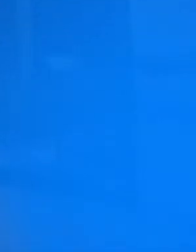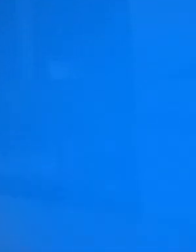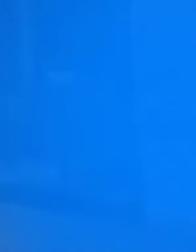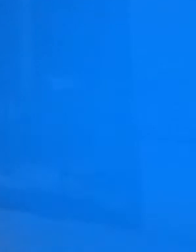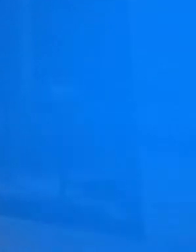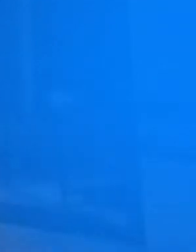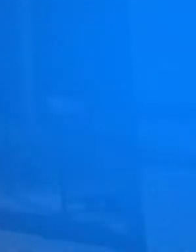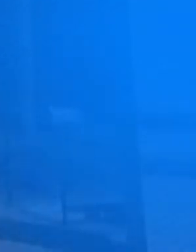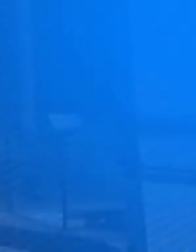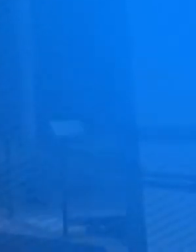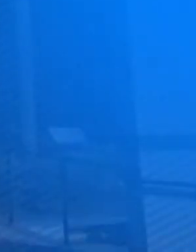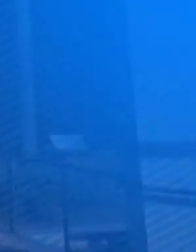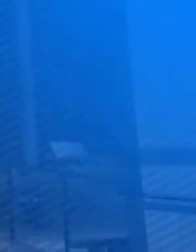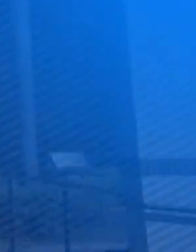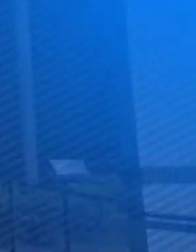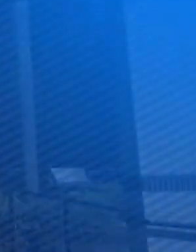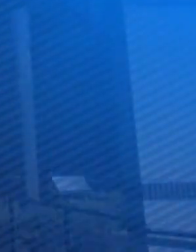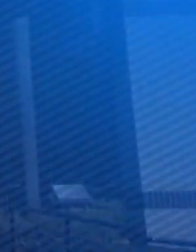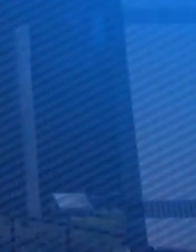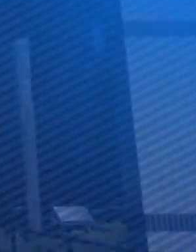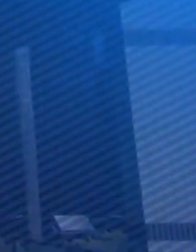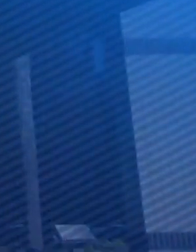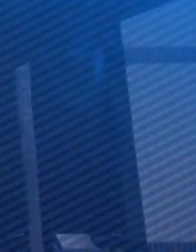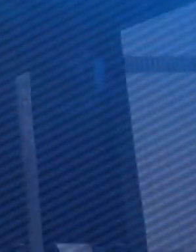A sessão na íntegra você confere no nosso canal do Legenda Zanotto